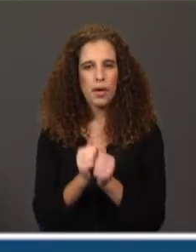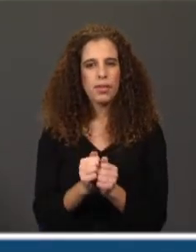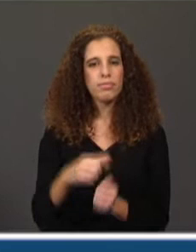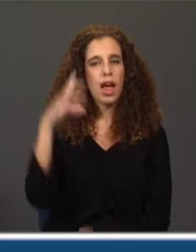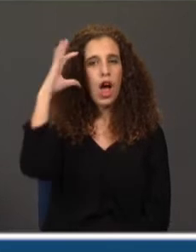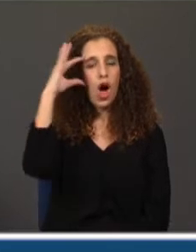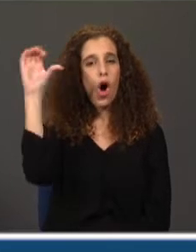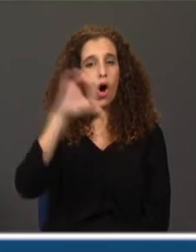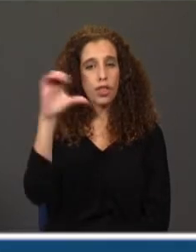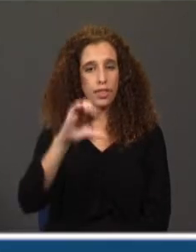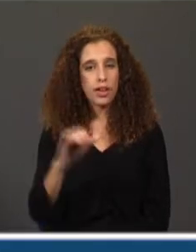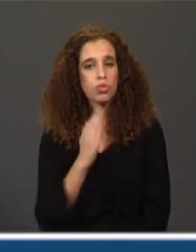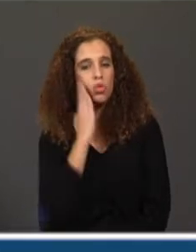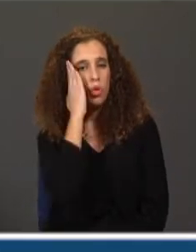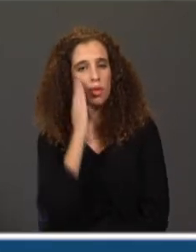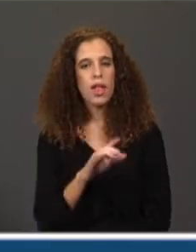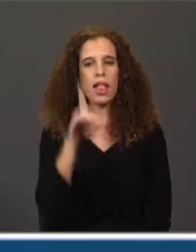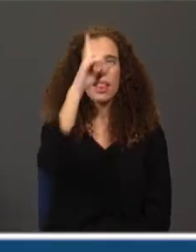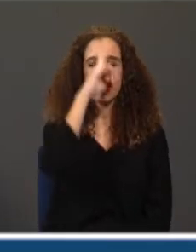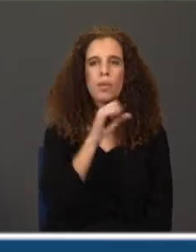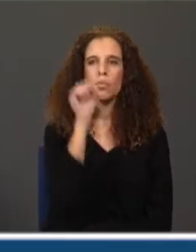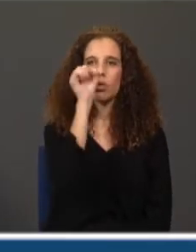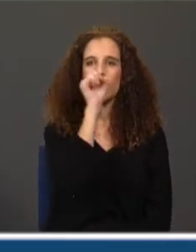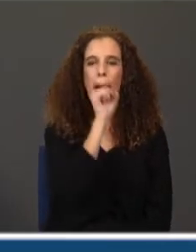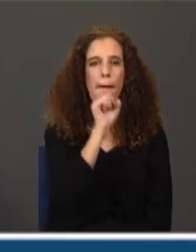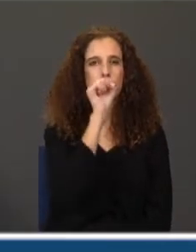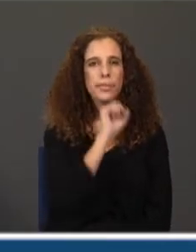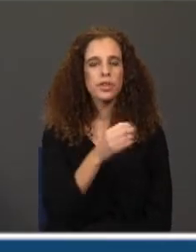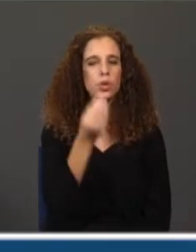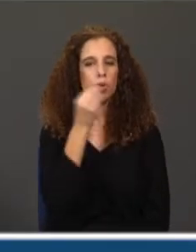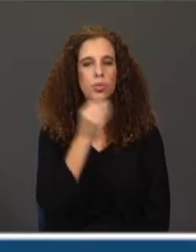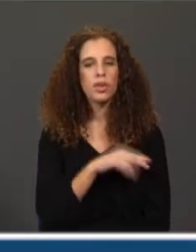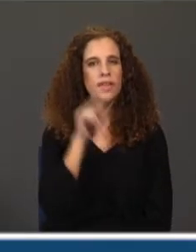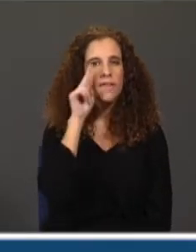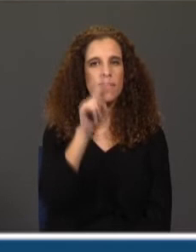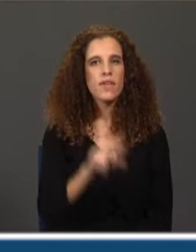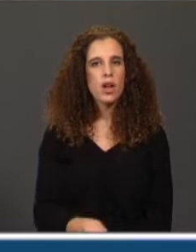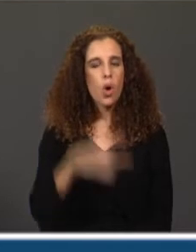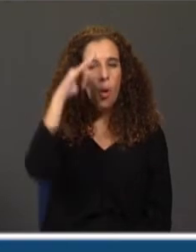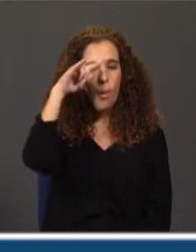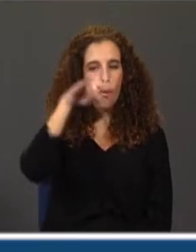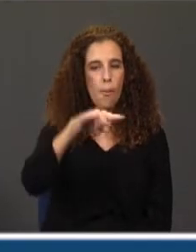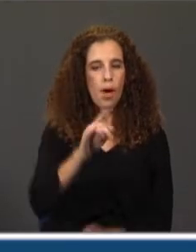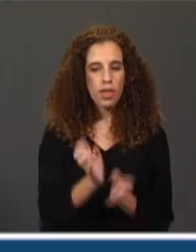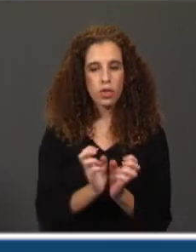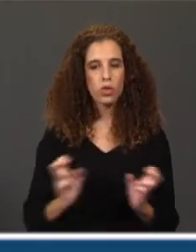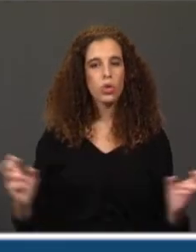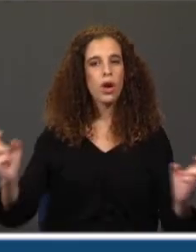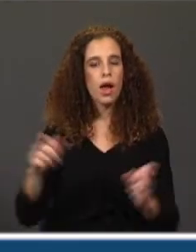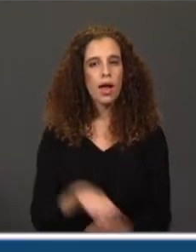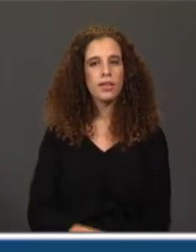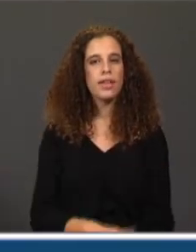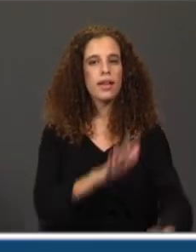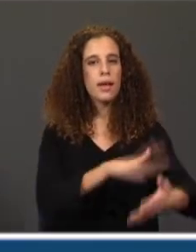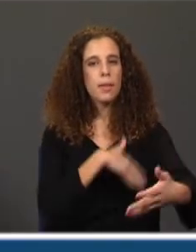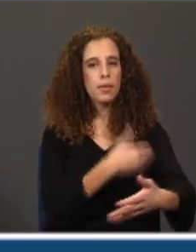caminho. Lembro-me dos gelados que comia em Saragossa, lembro-me de assistir a uma tourada em Barcelona e ter ido ao teatro ver Carmen de